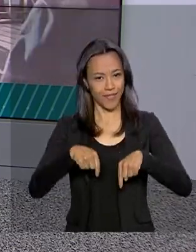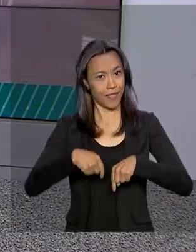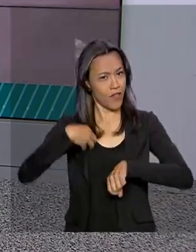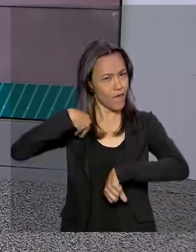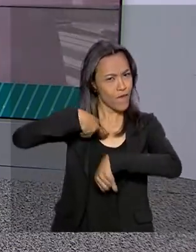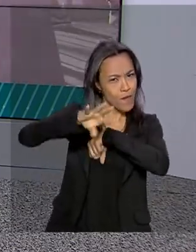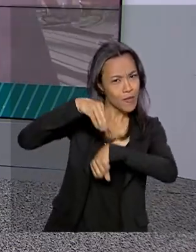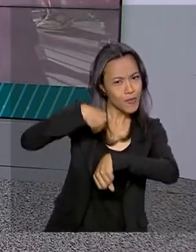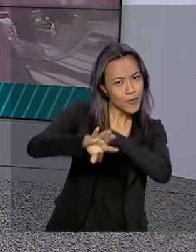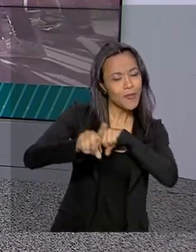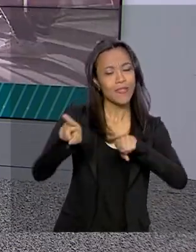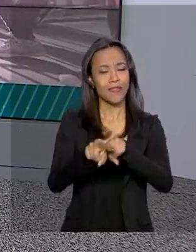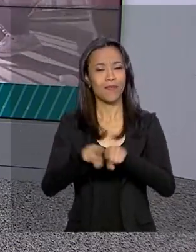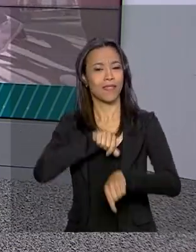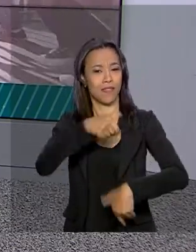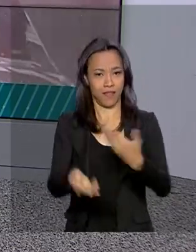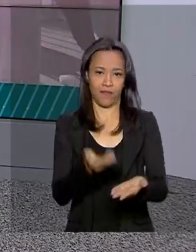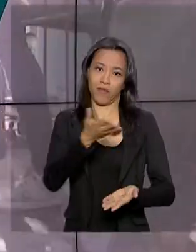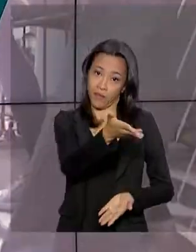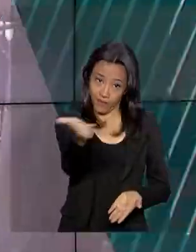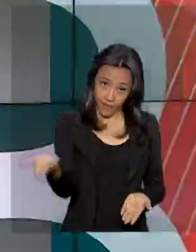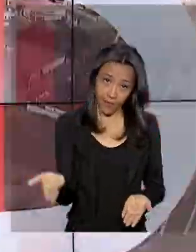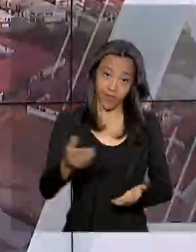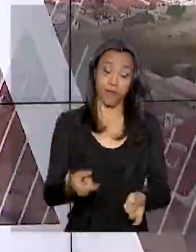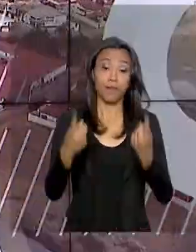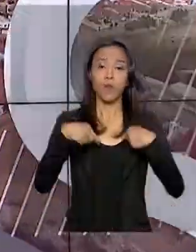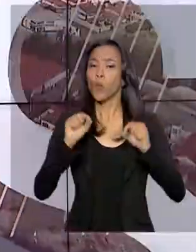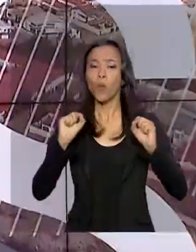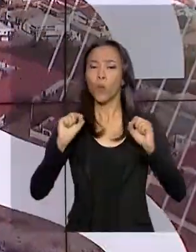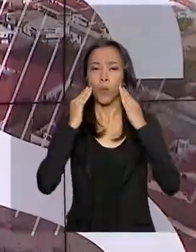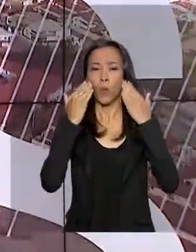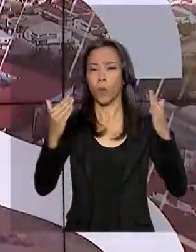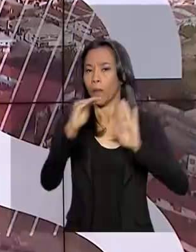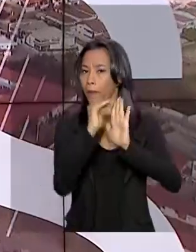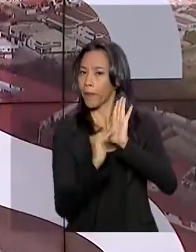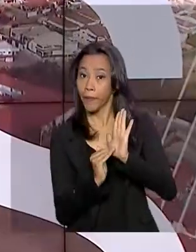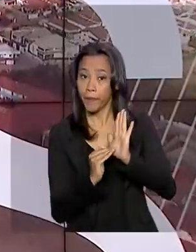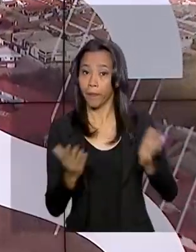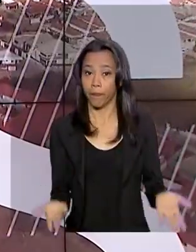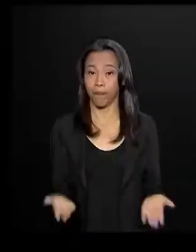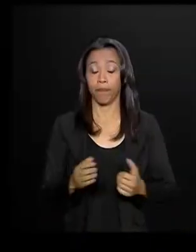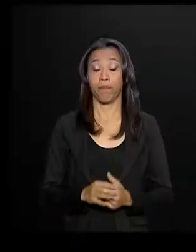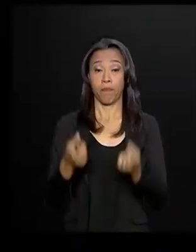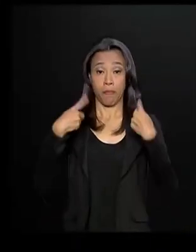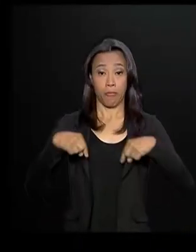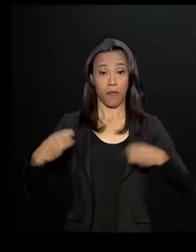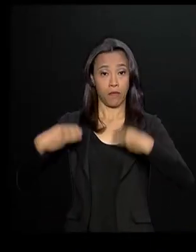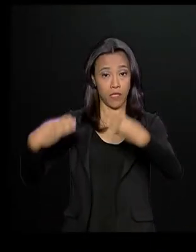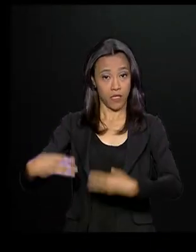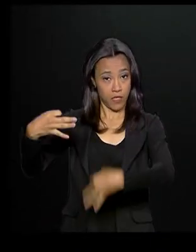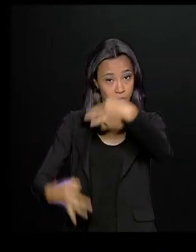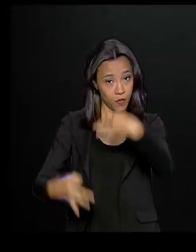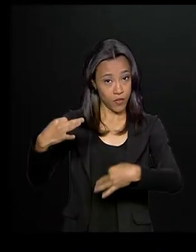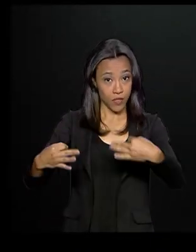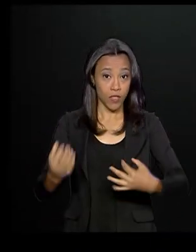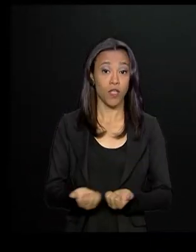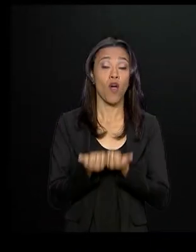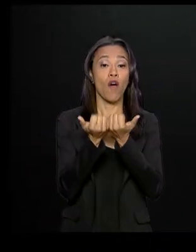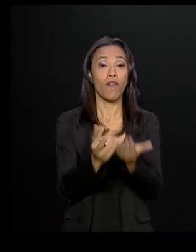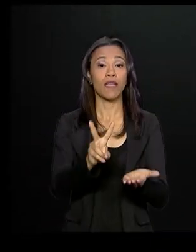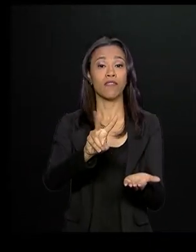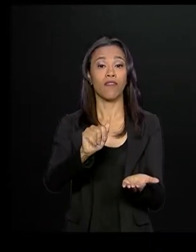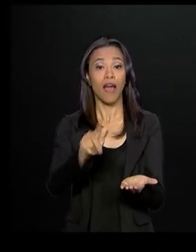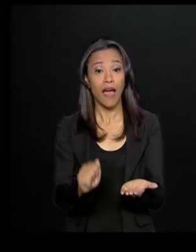com muita informação e serviço pra você. Confira os destaques desta edição. Ministério da Justiça oferece vagas em